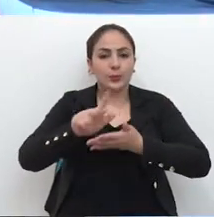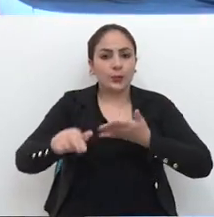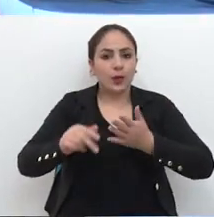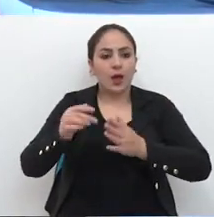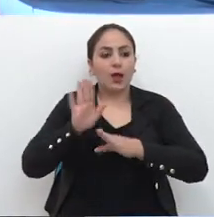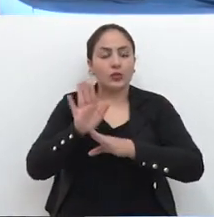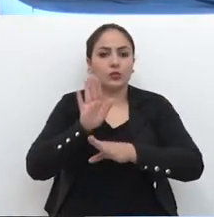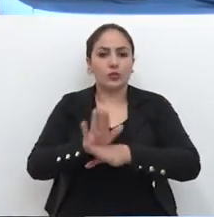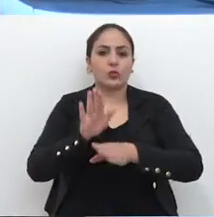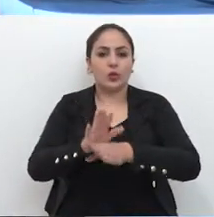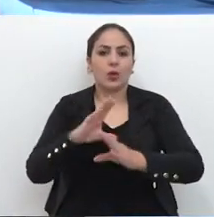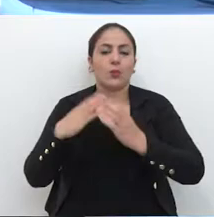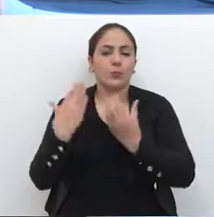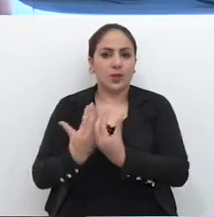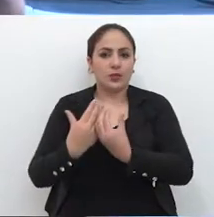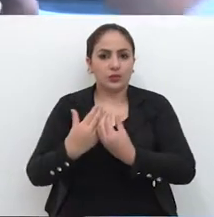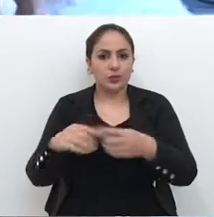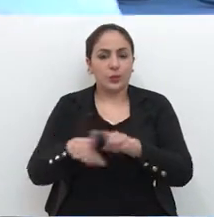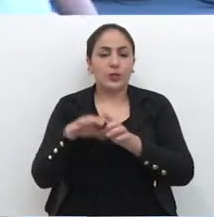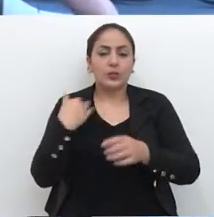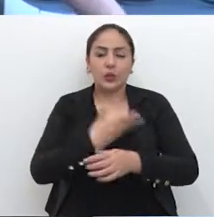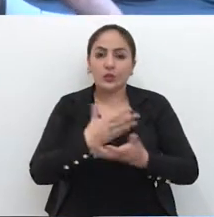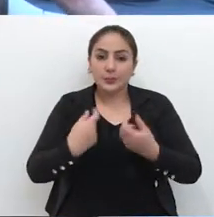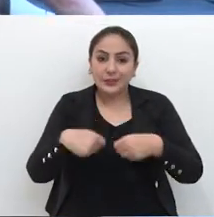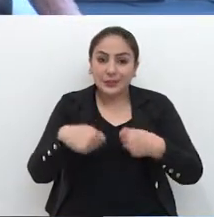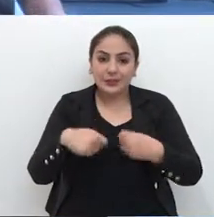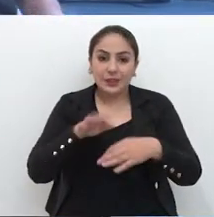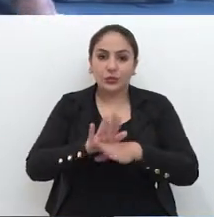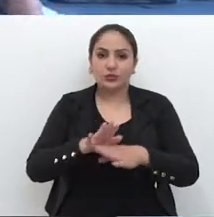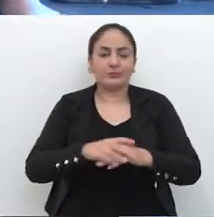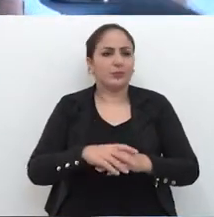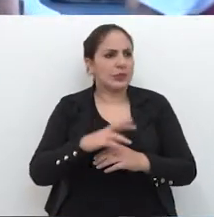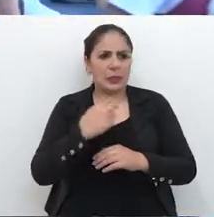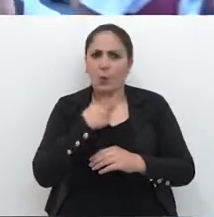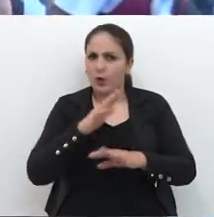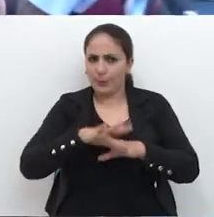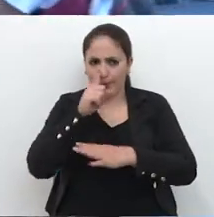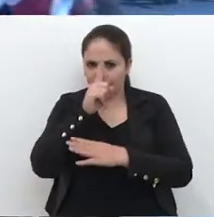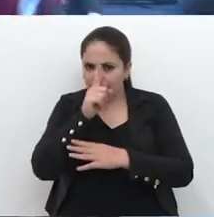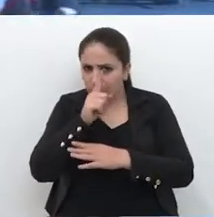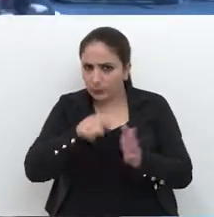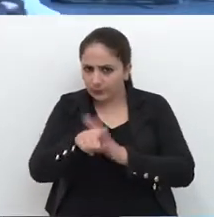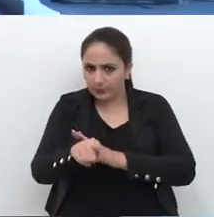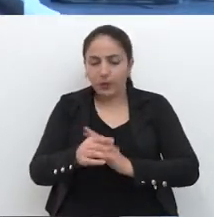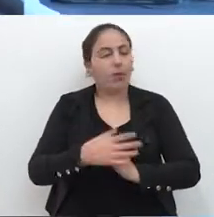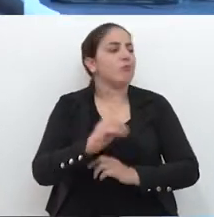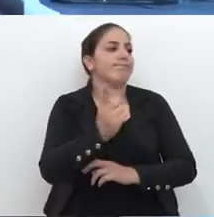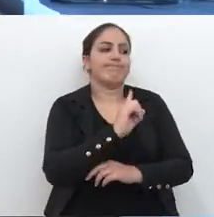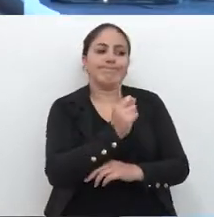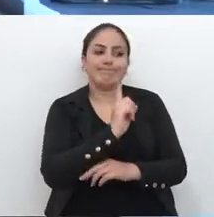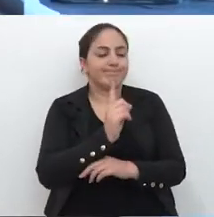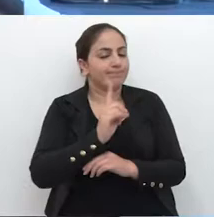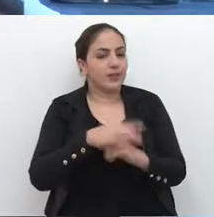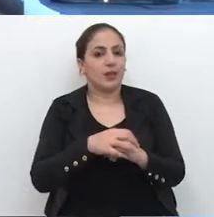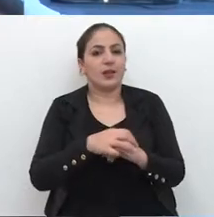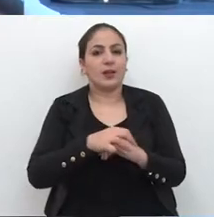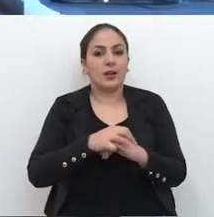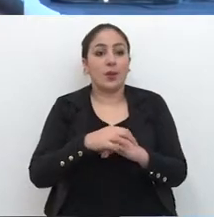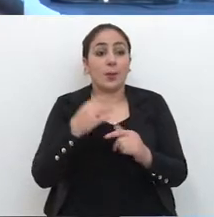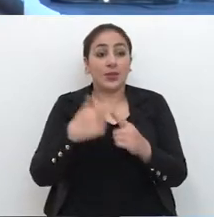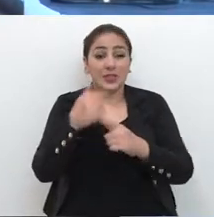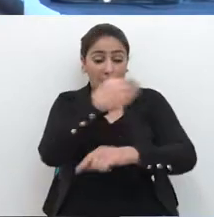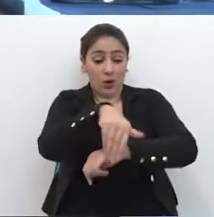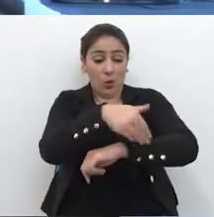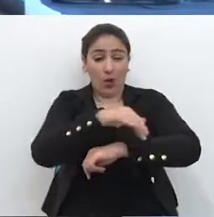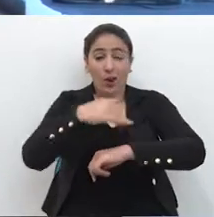que nos ajude a comunidade, a comunidade espera isso do poder público. Não dá para correr mais riscos? Não, não. E